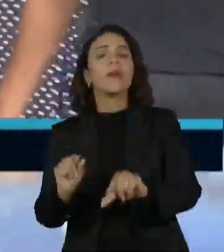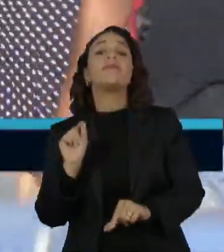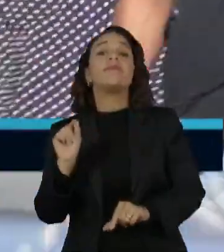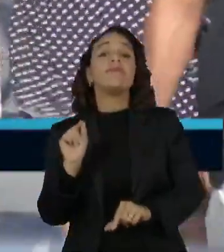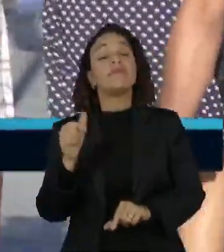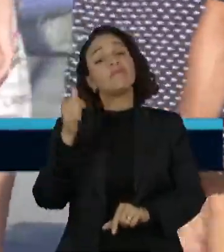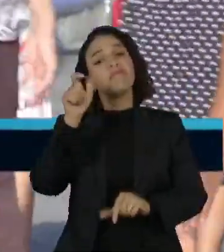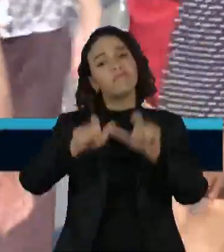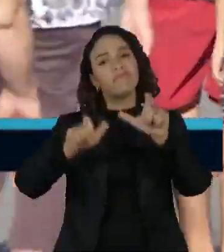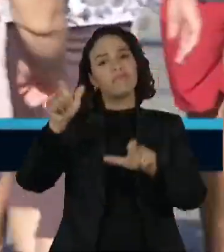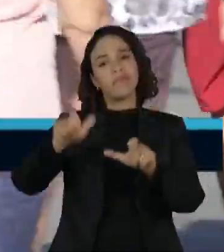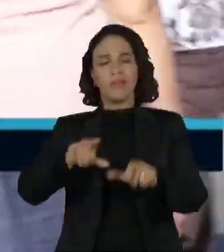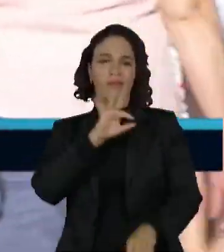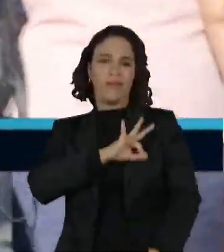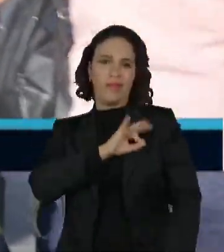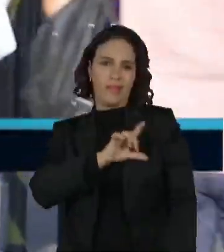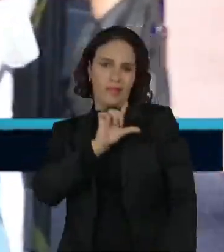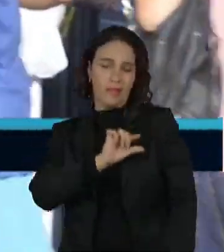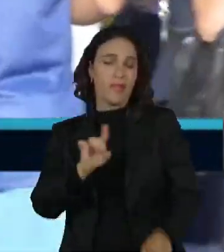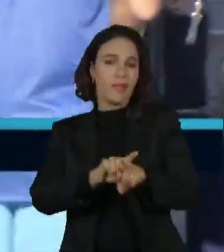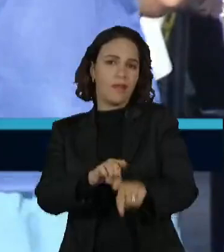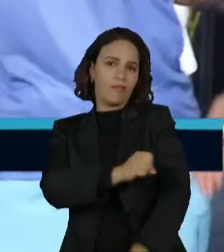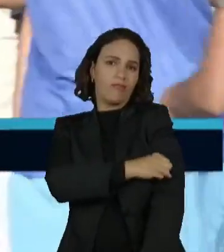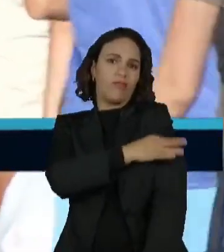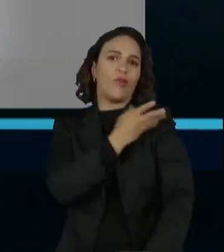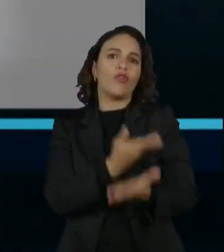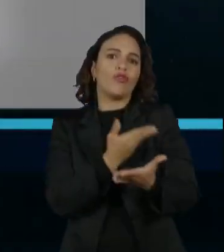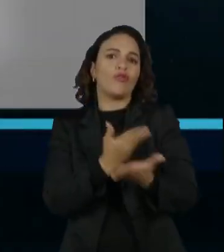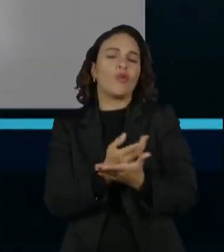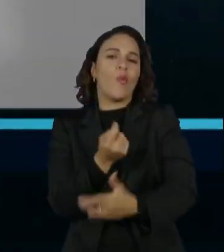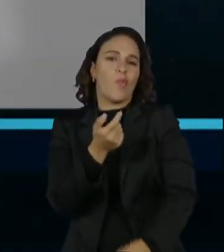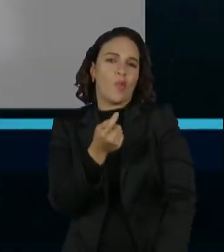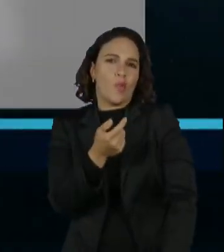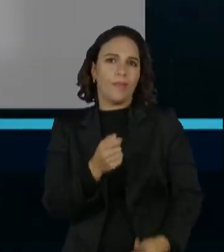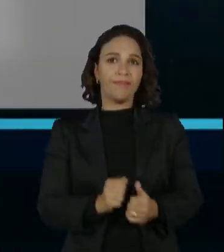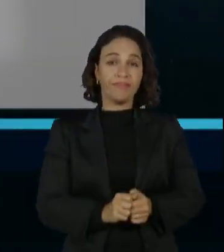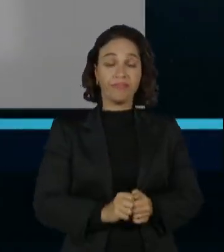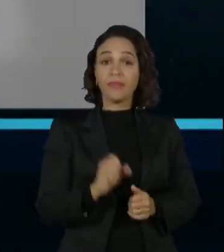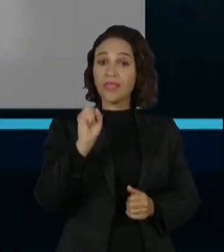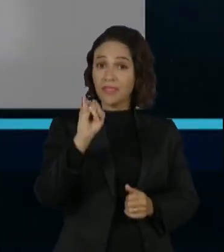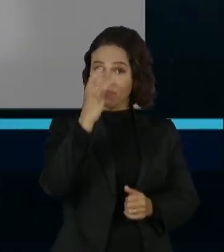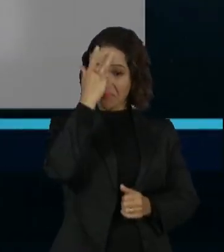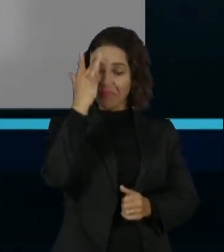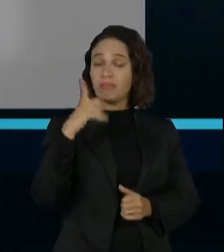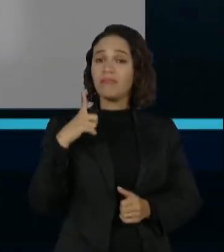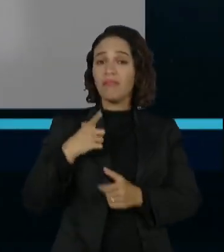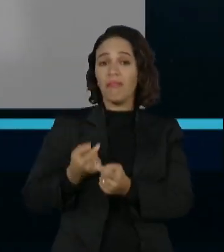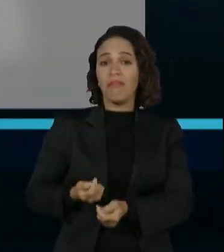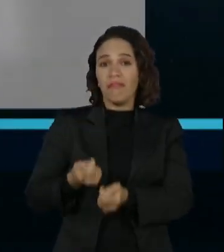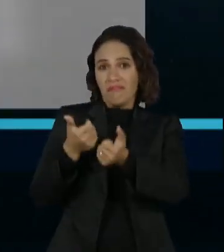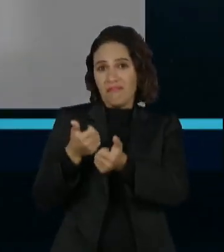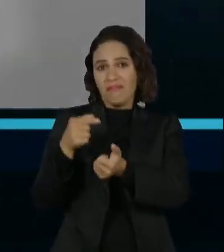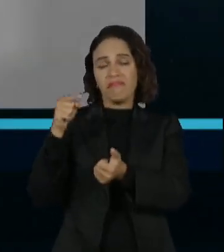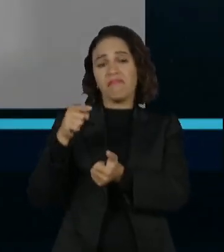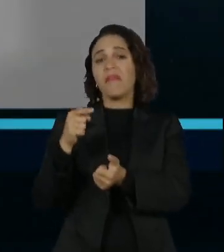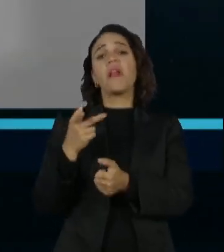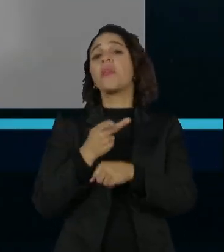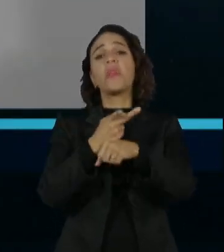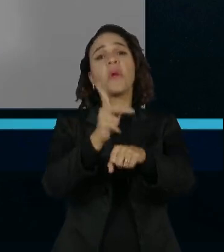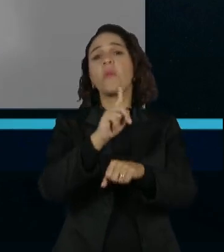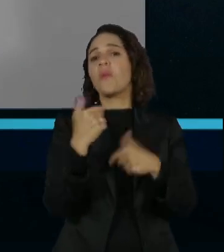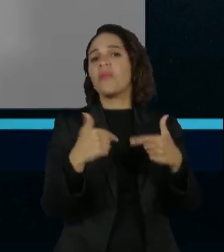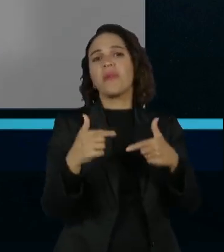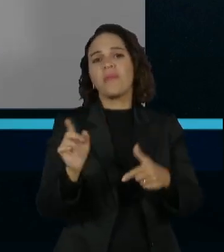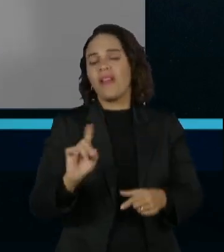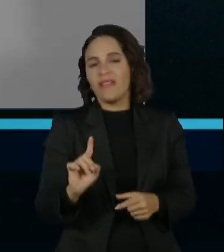foram as pessoas com menor renda e grau de escolaridade mais baixo. Se a pessoa que está recebendo o Bolsa Família, em vez de estar trabalhando, ela